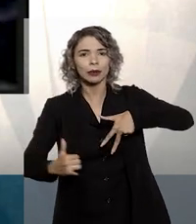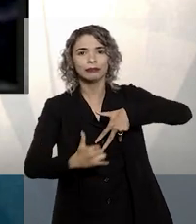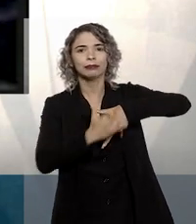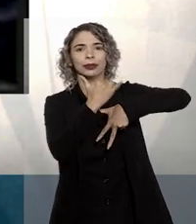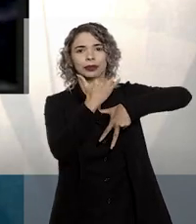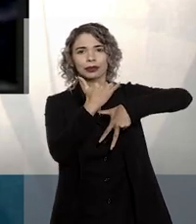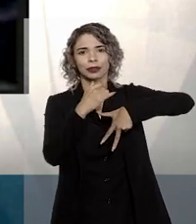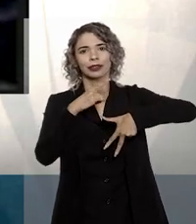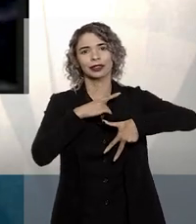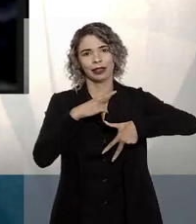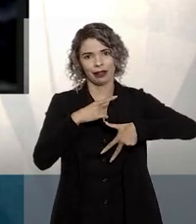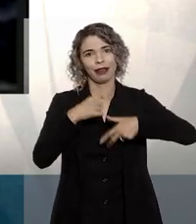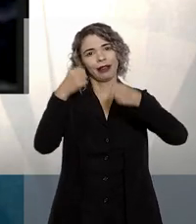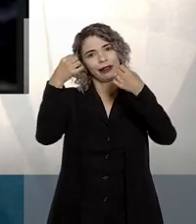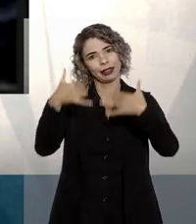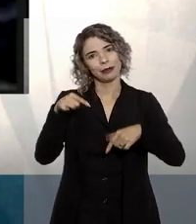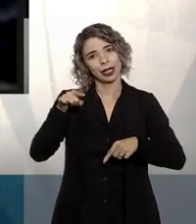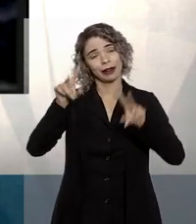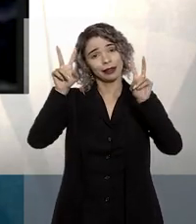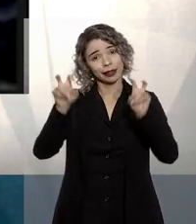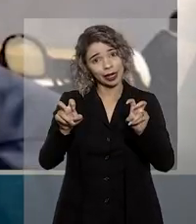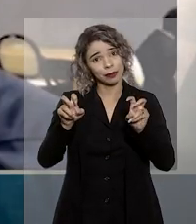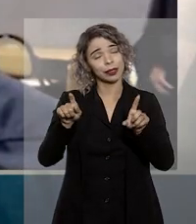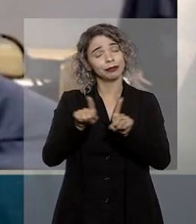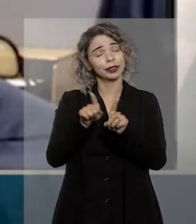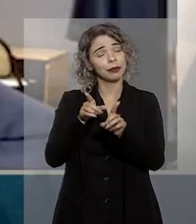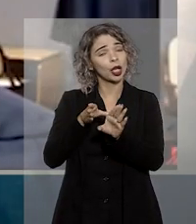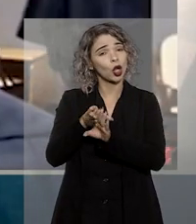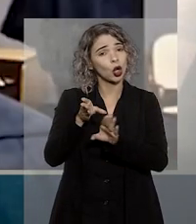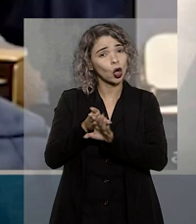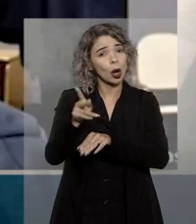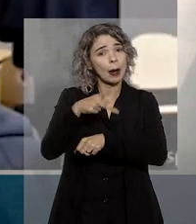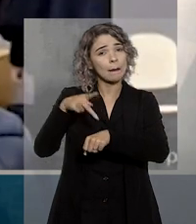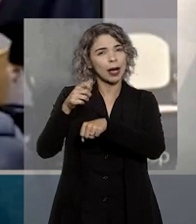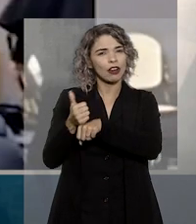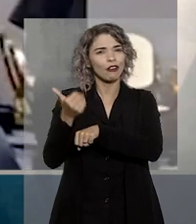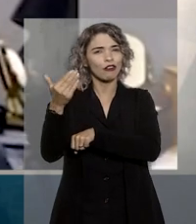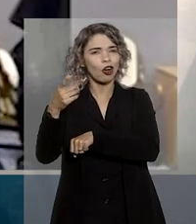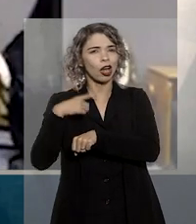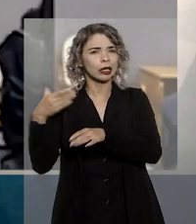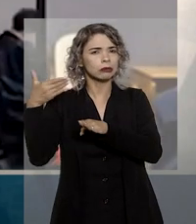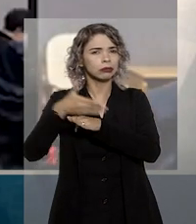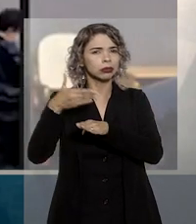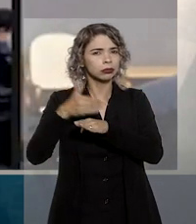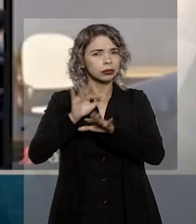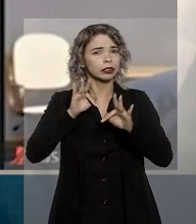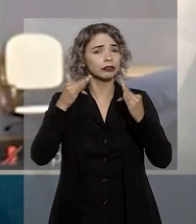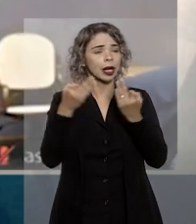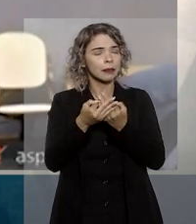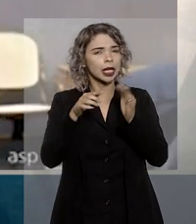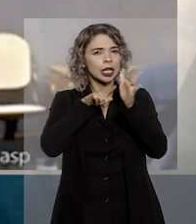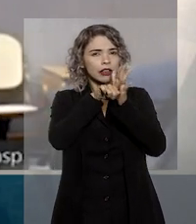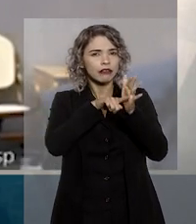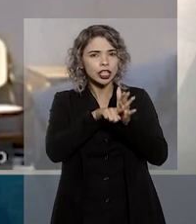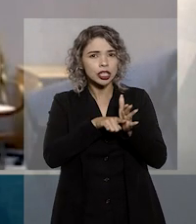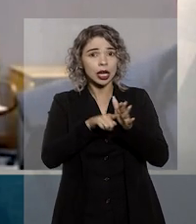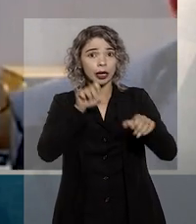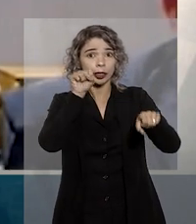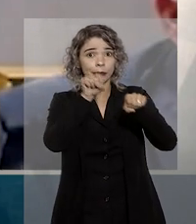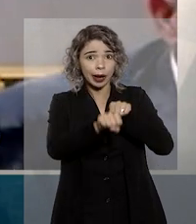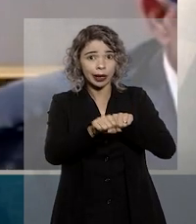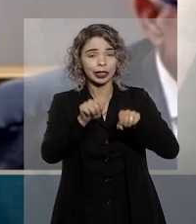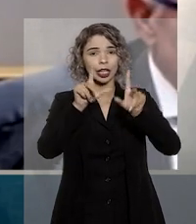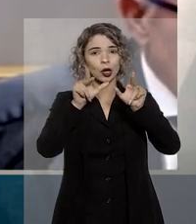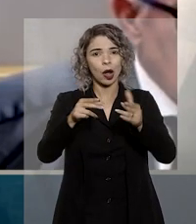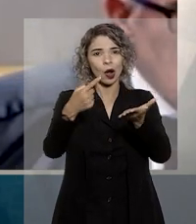vítimas e as pessoas com interesse justificado no caso. Recomendações internacionais para a participação das famílias na investigação de homicídios